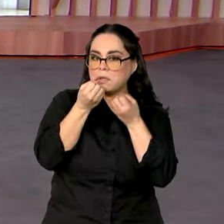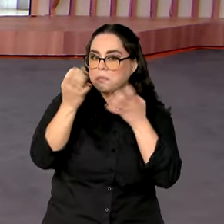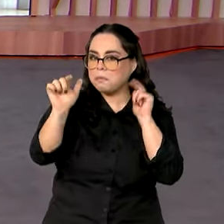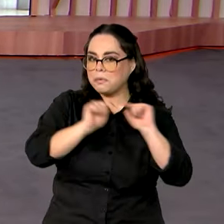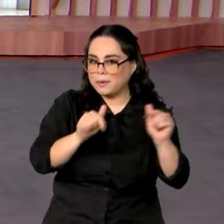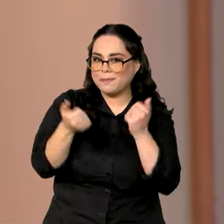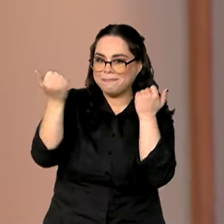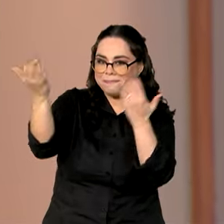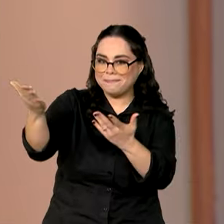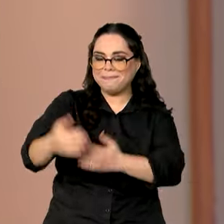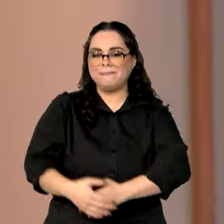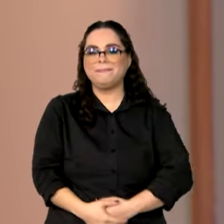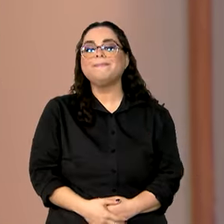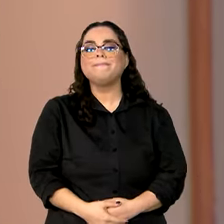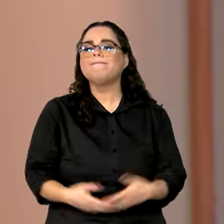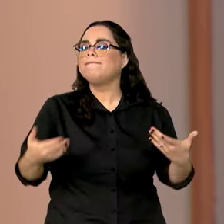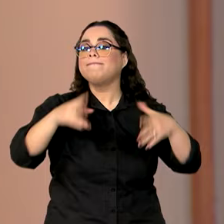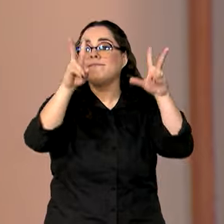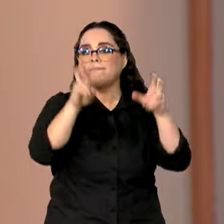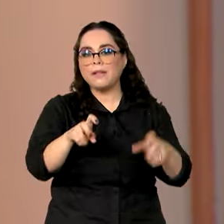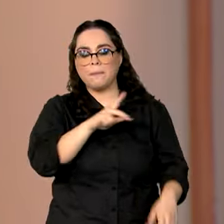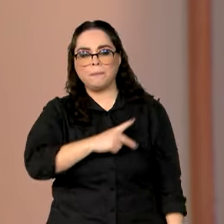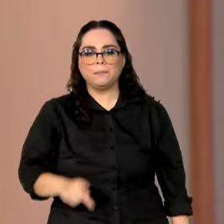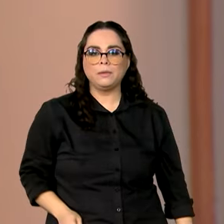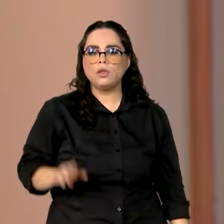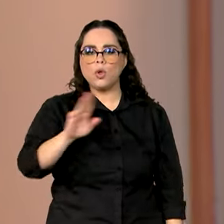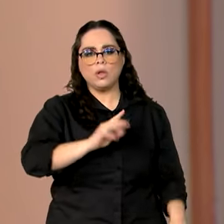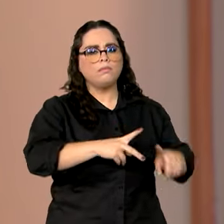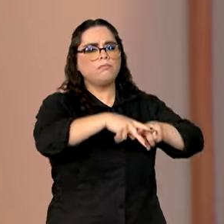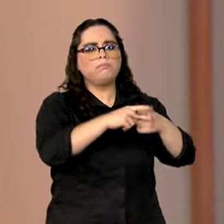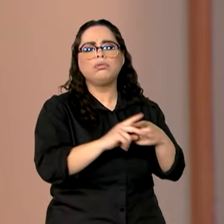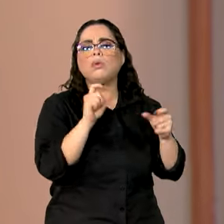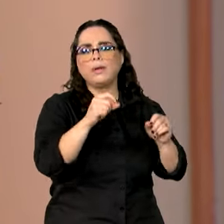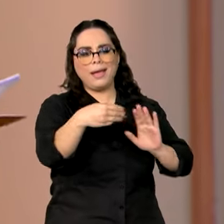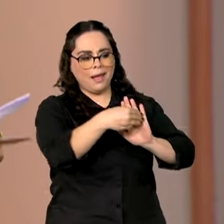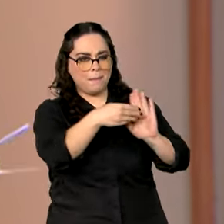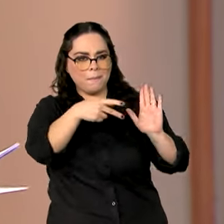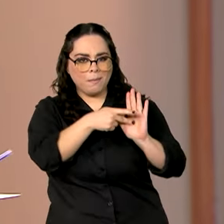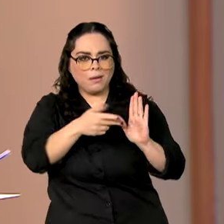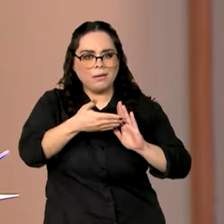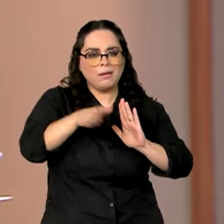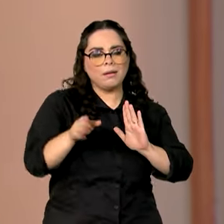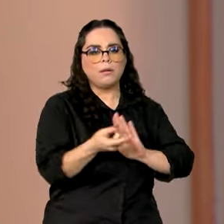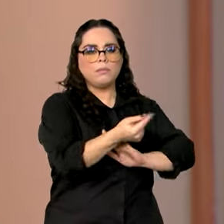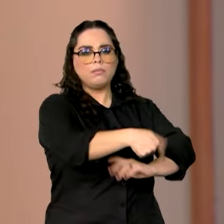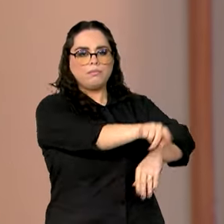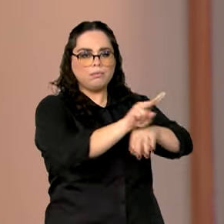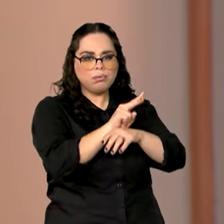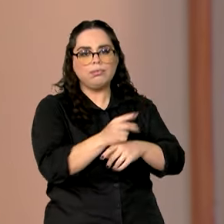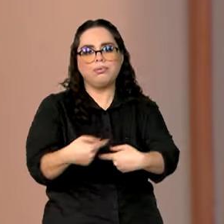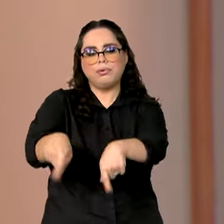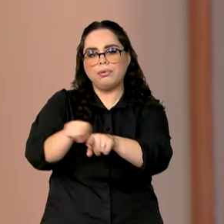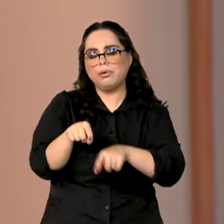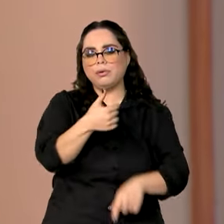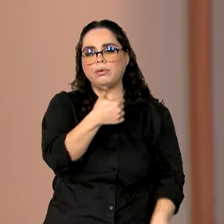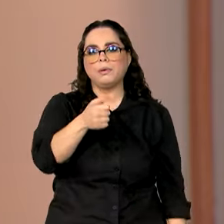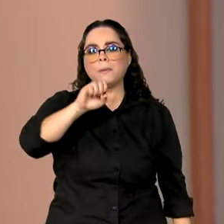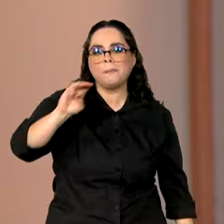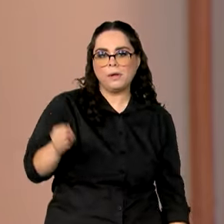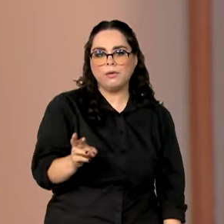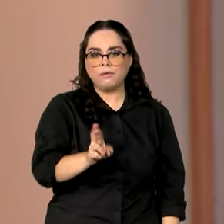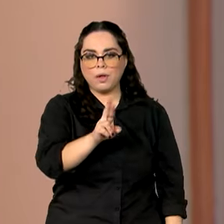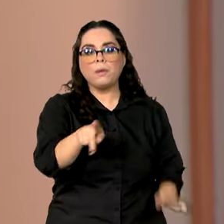você. E o presidente Lula editou uma medida provisória que abre crédito extraordinário de R 118 milhões